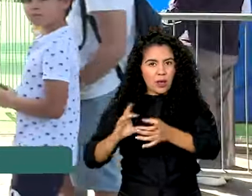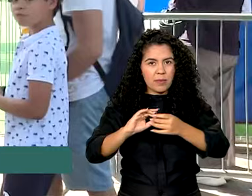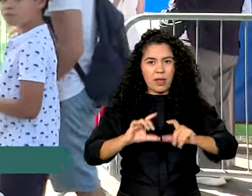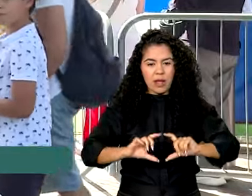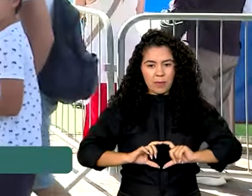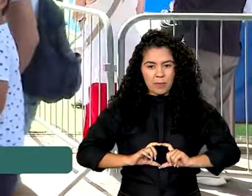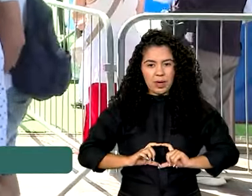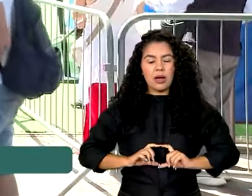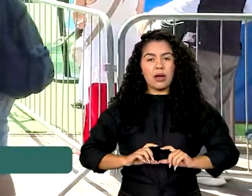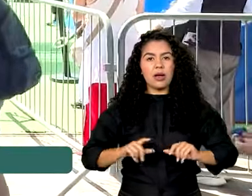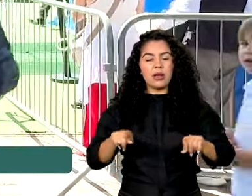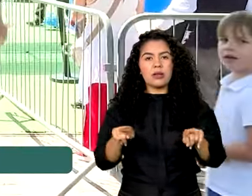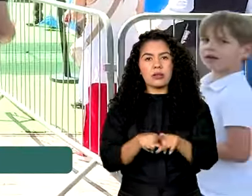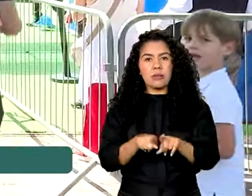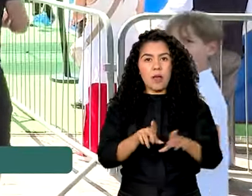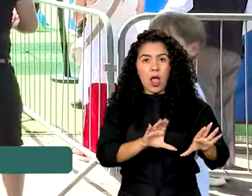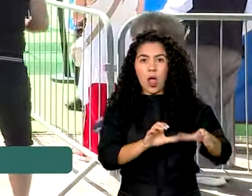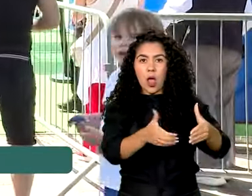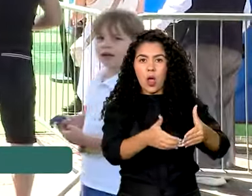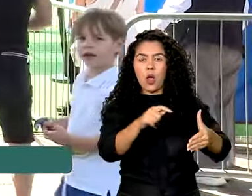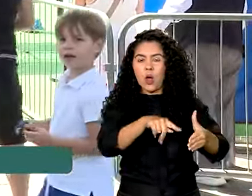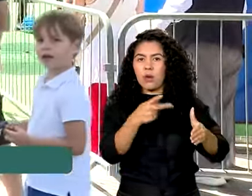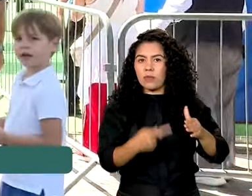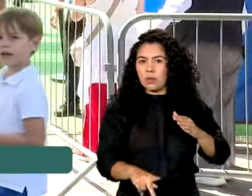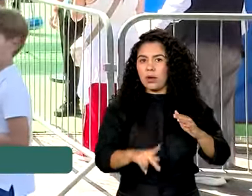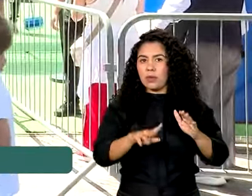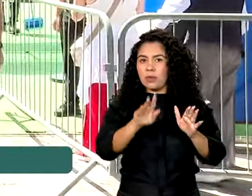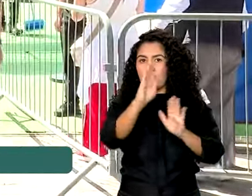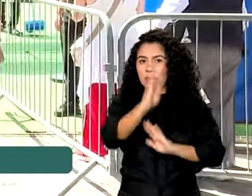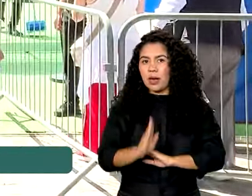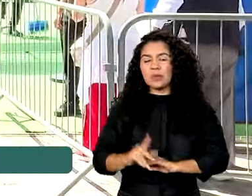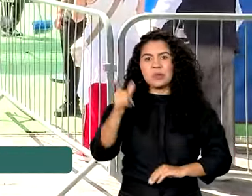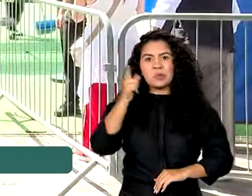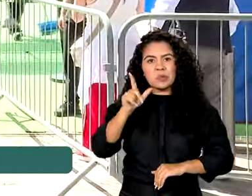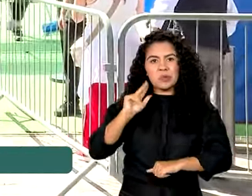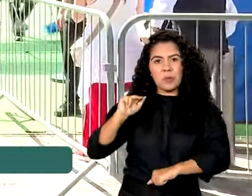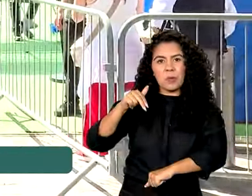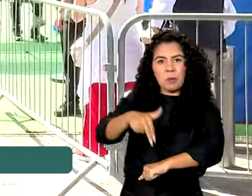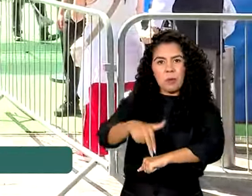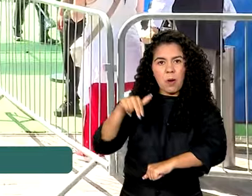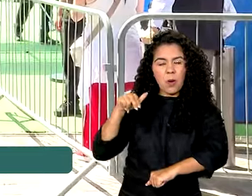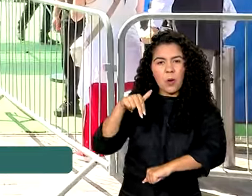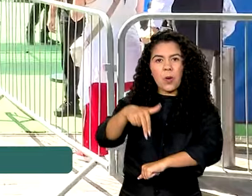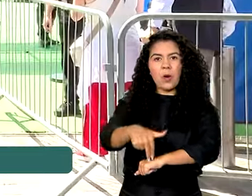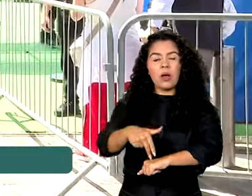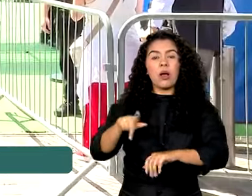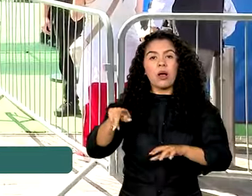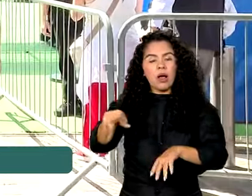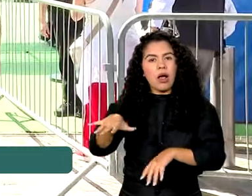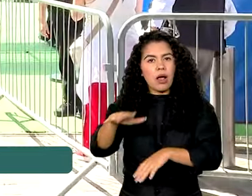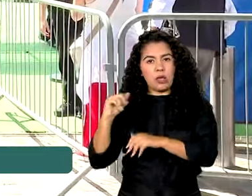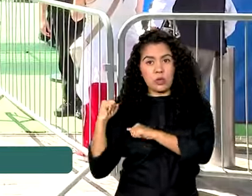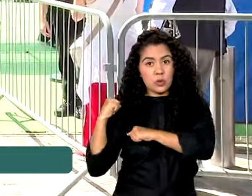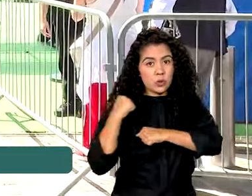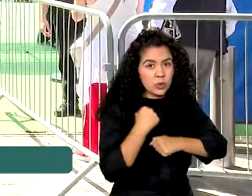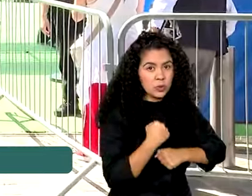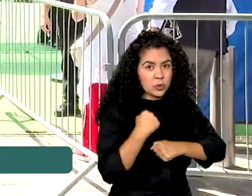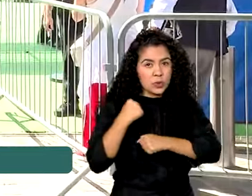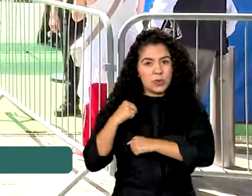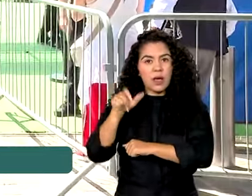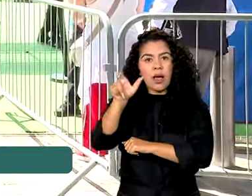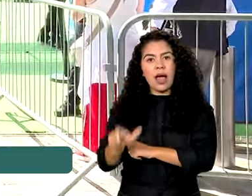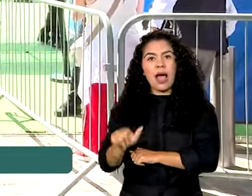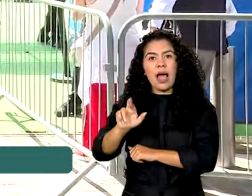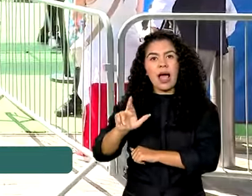hoje a delegação do Brasil tem novas chances de subir ao pódio. As esperanças estão no judô com Rafaela Silva, que